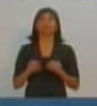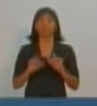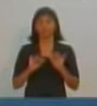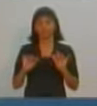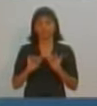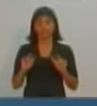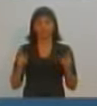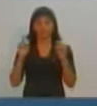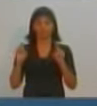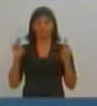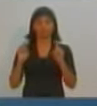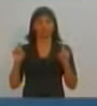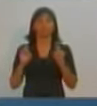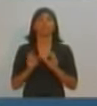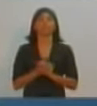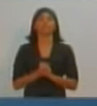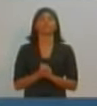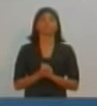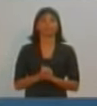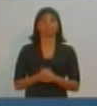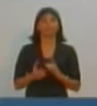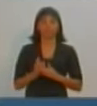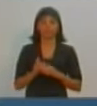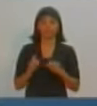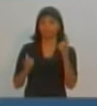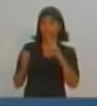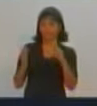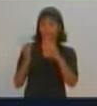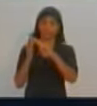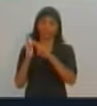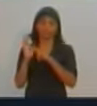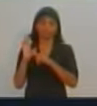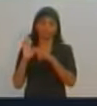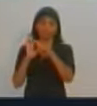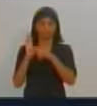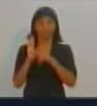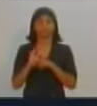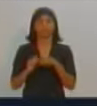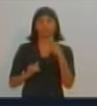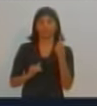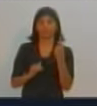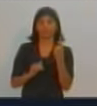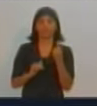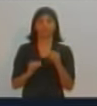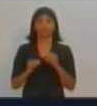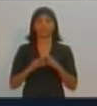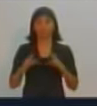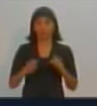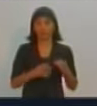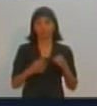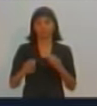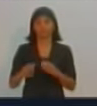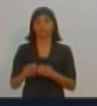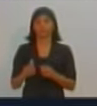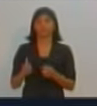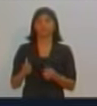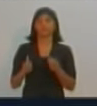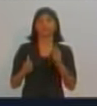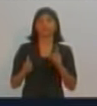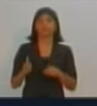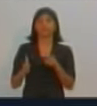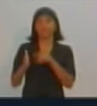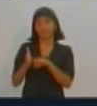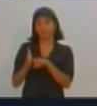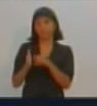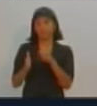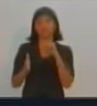no Facebook. Vamos então às regras deste primeiro bloco. No primeiro bloco, os candidatos respondem perguntas